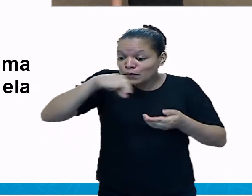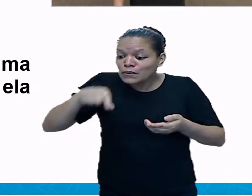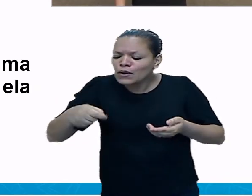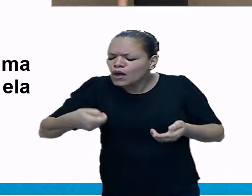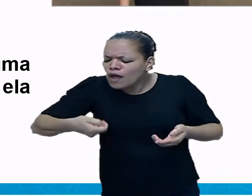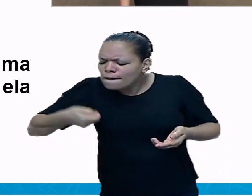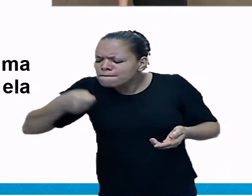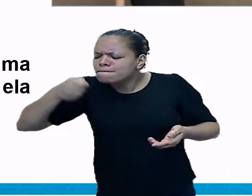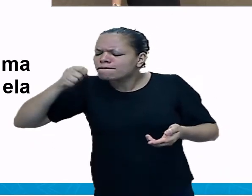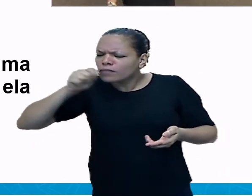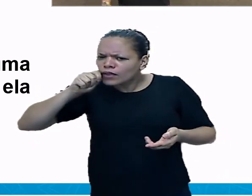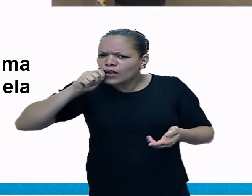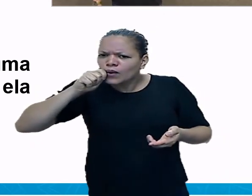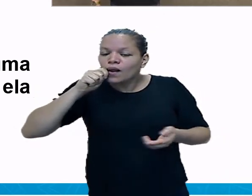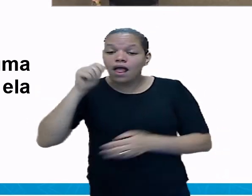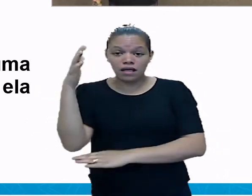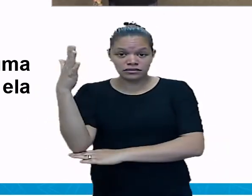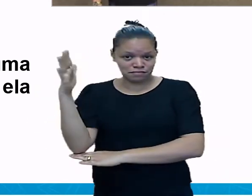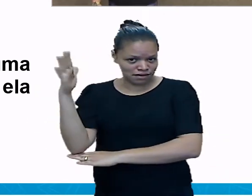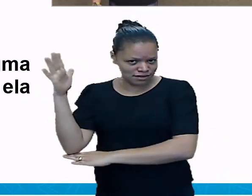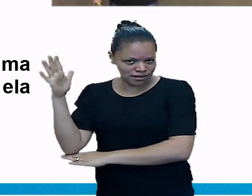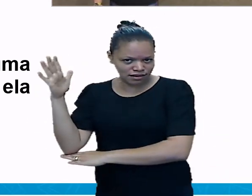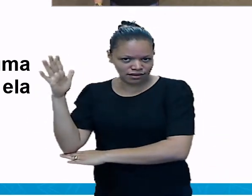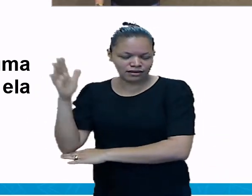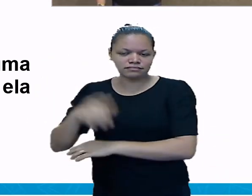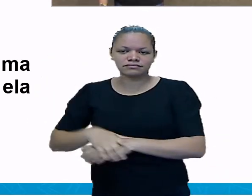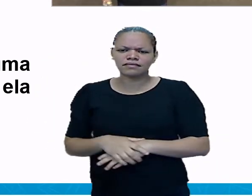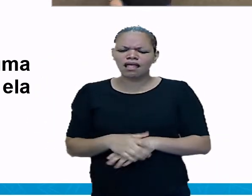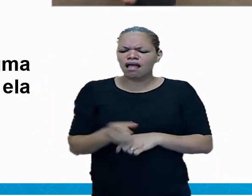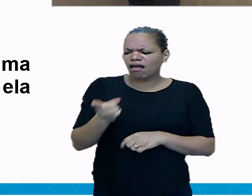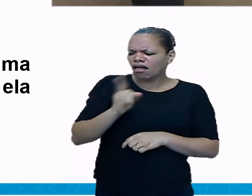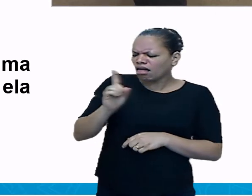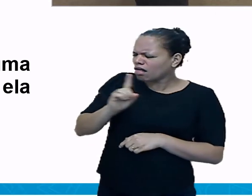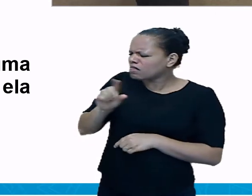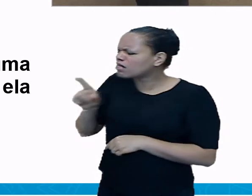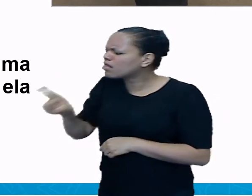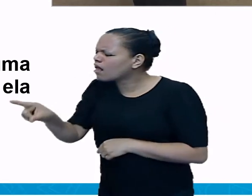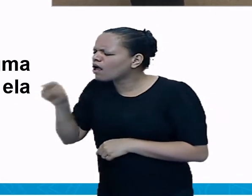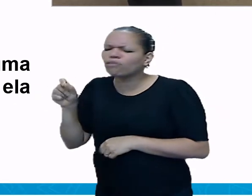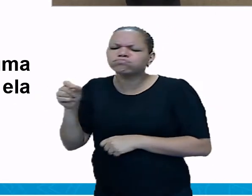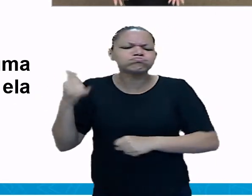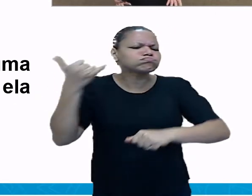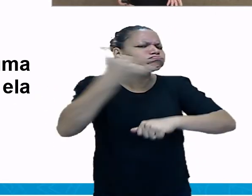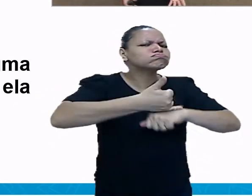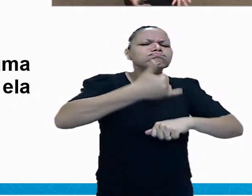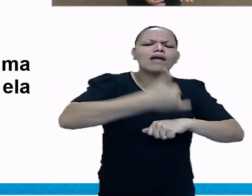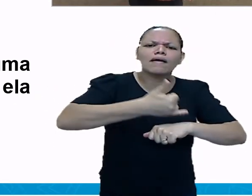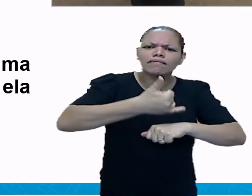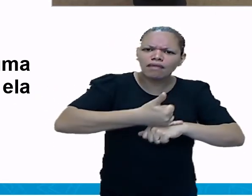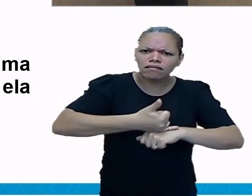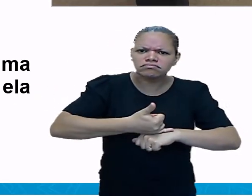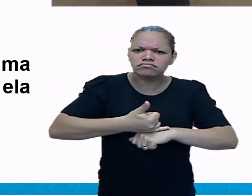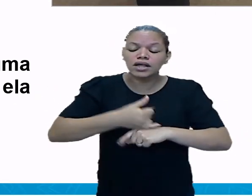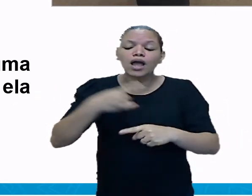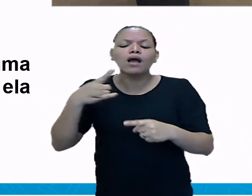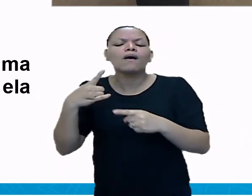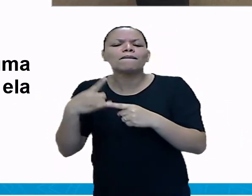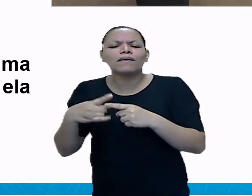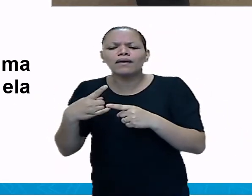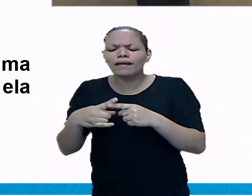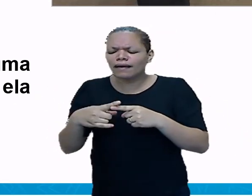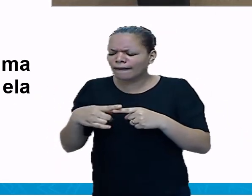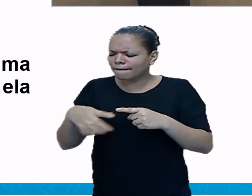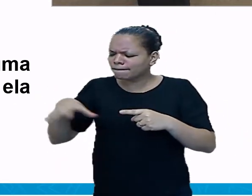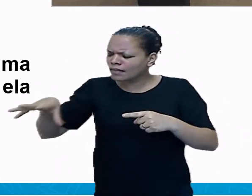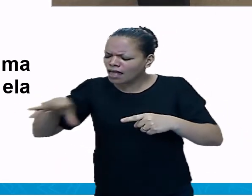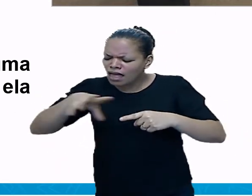Se ela escolhesse uma de metal, com certeza ela iria até queimar a mão, né? Por quê? Por ser